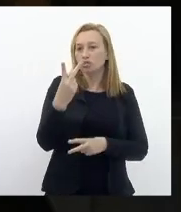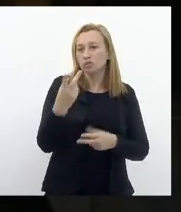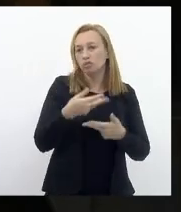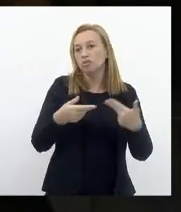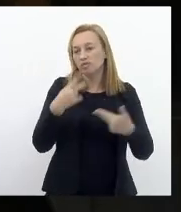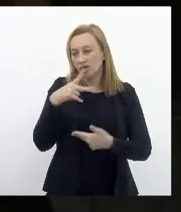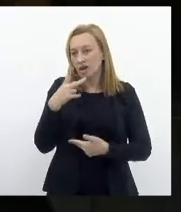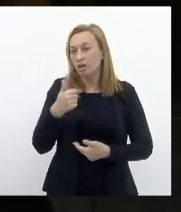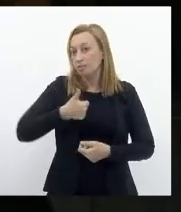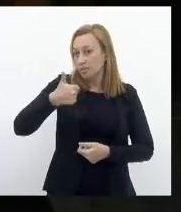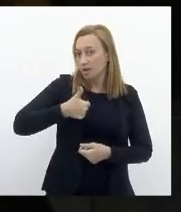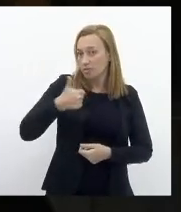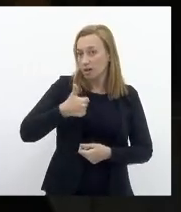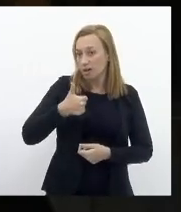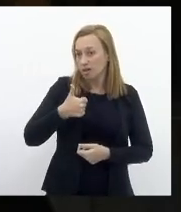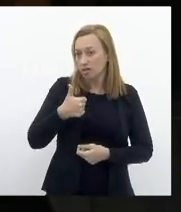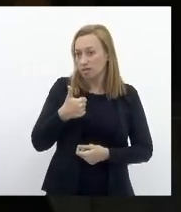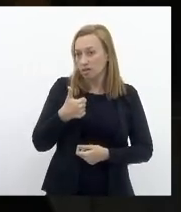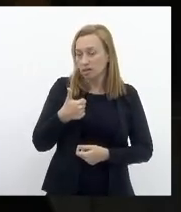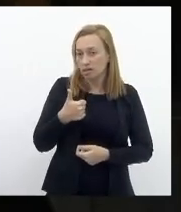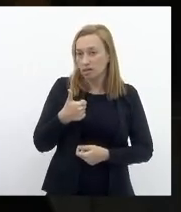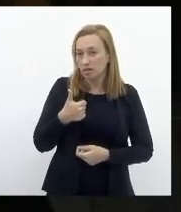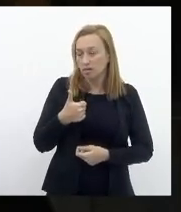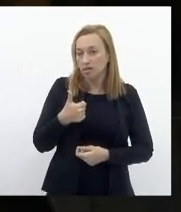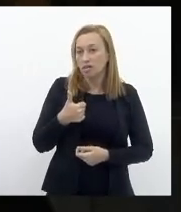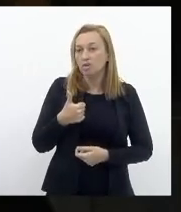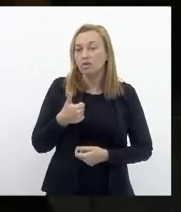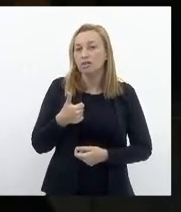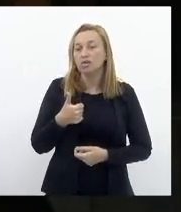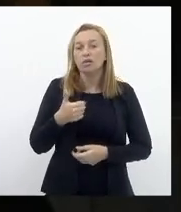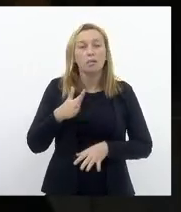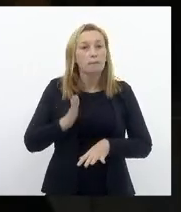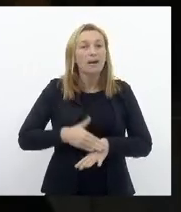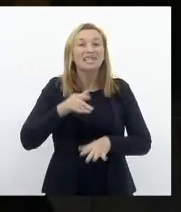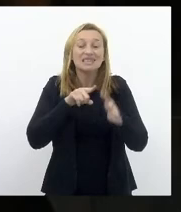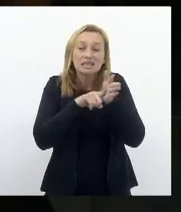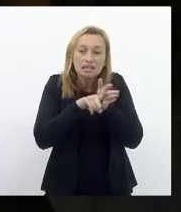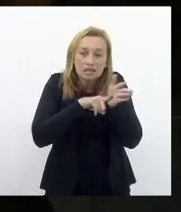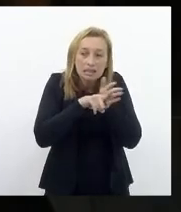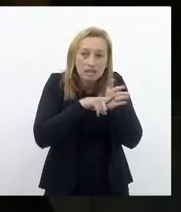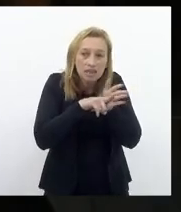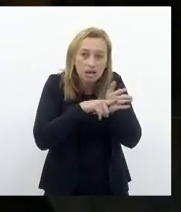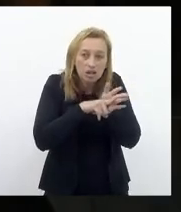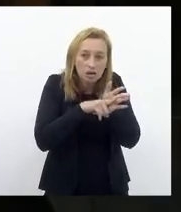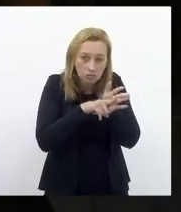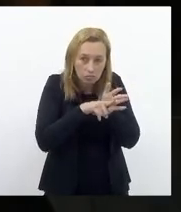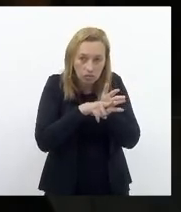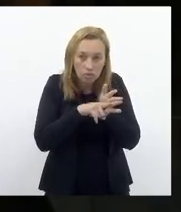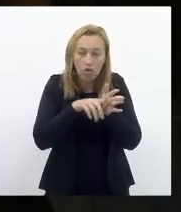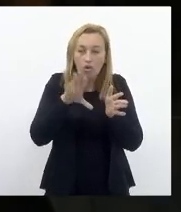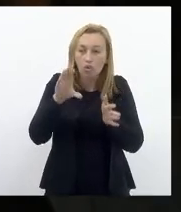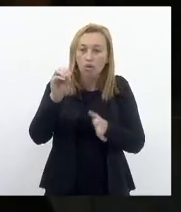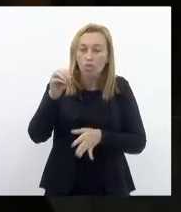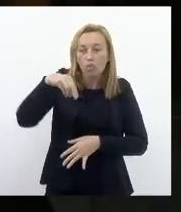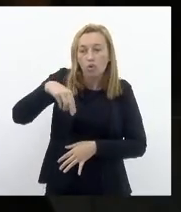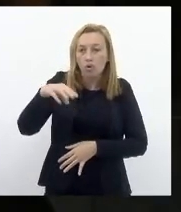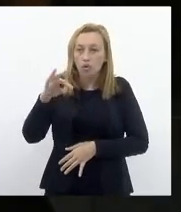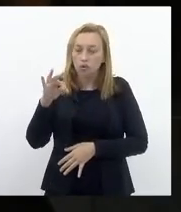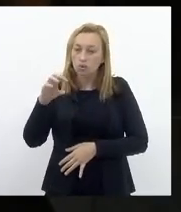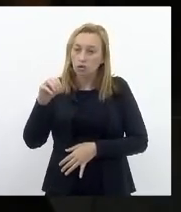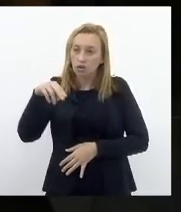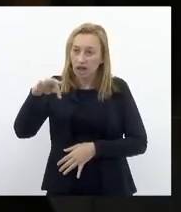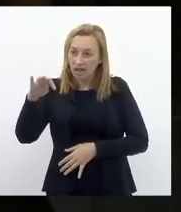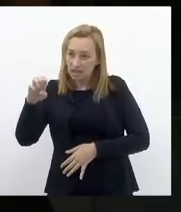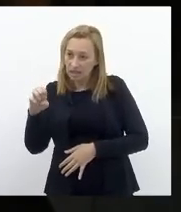Deputada Tia Ju Primeiro Demanda do setor Que a gente passe A ter mais exames Tipo swap Do cotonete Para detecção De